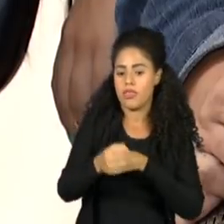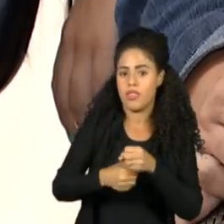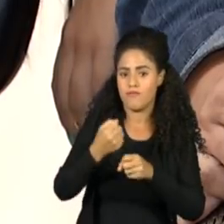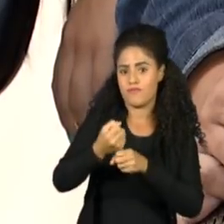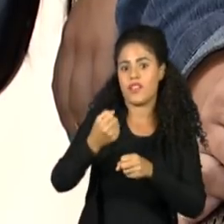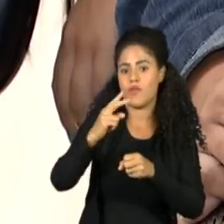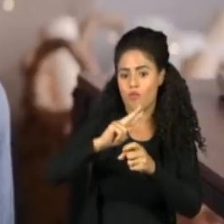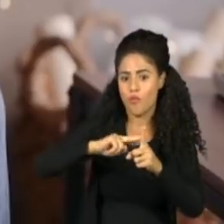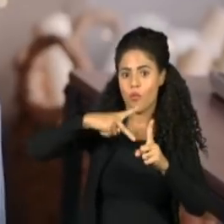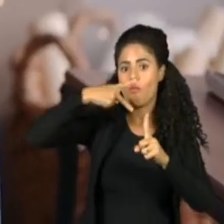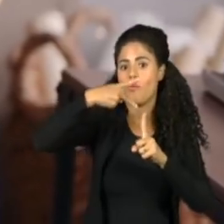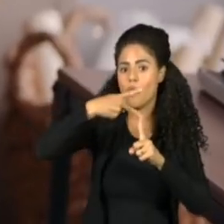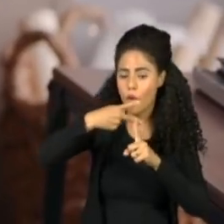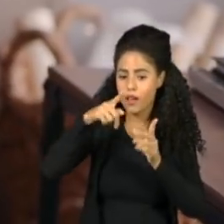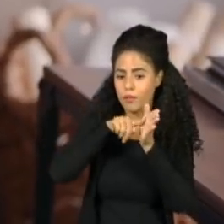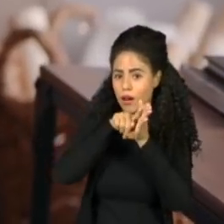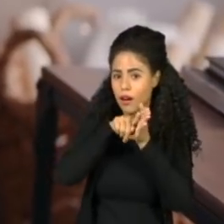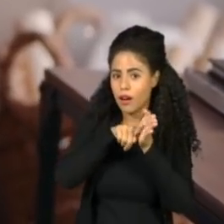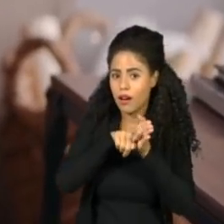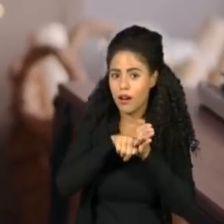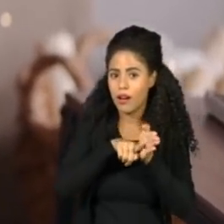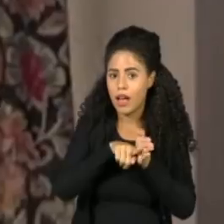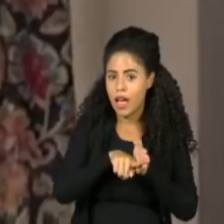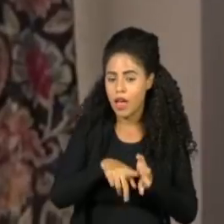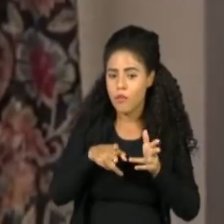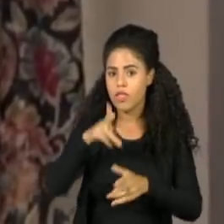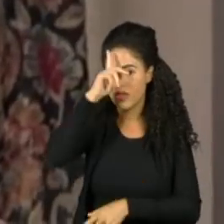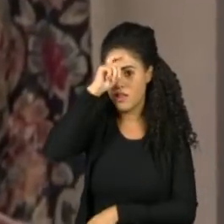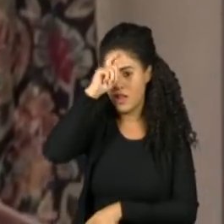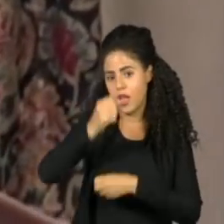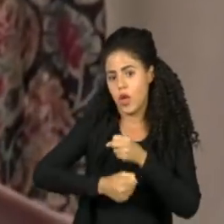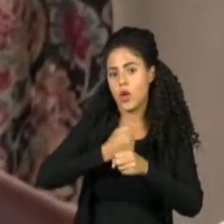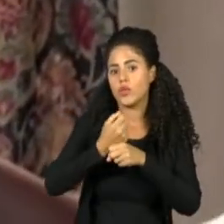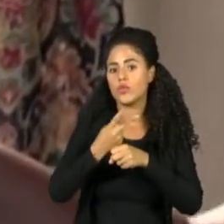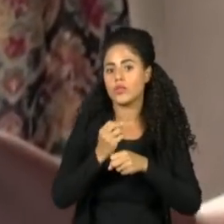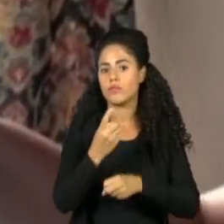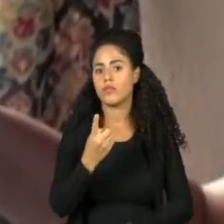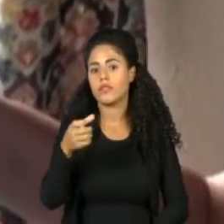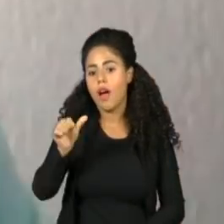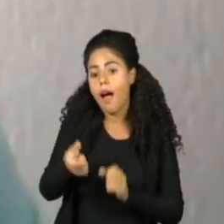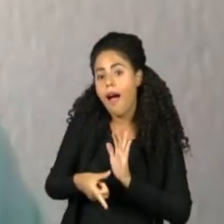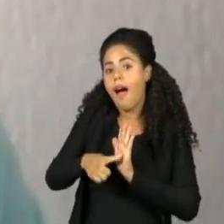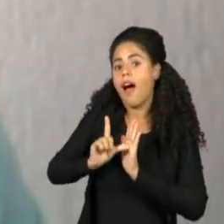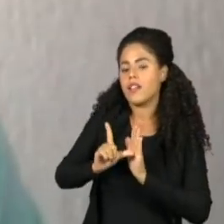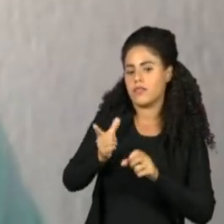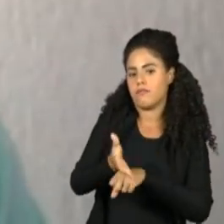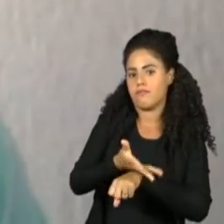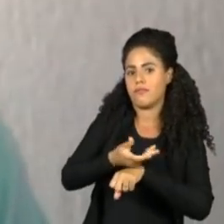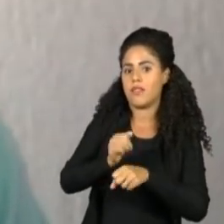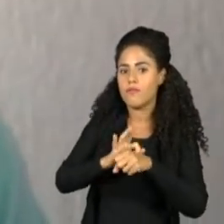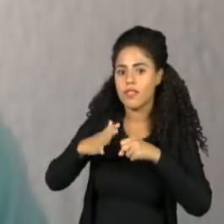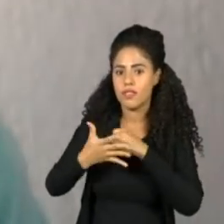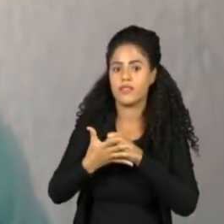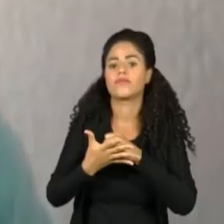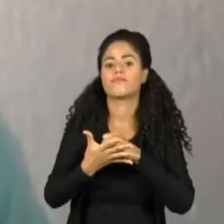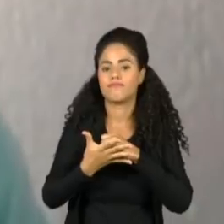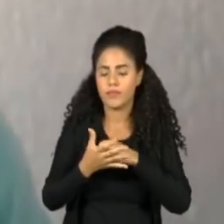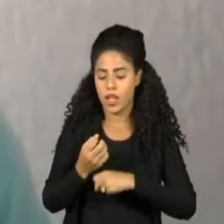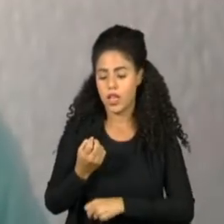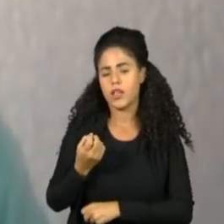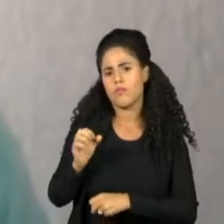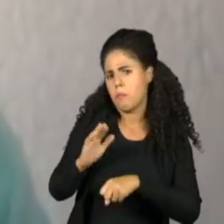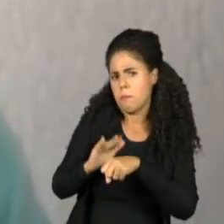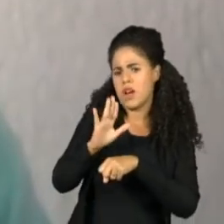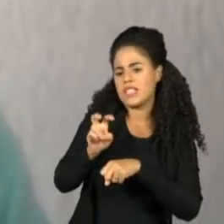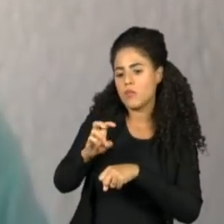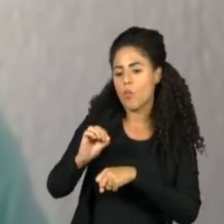vezes maior que o registrado na mesma instituição hospitalar em 2019, antes da pandemia. A gente teve uma taxa de mais